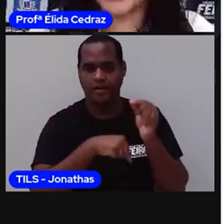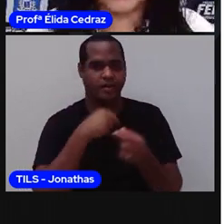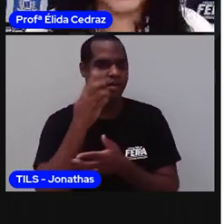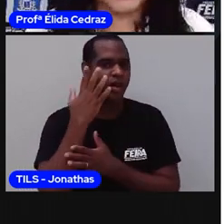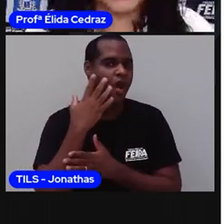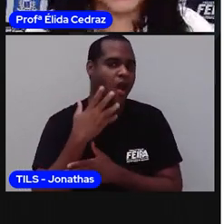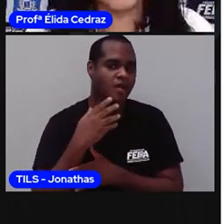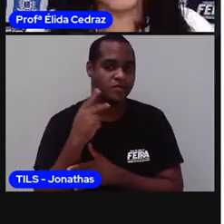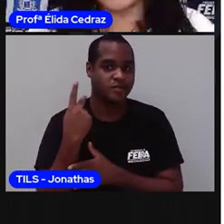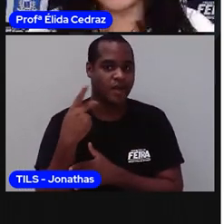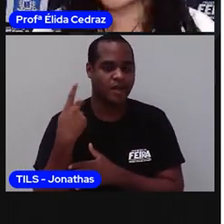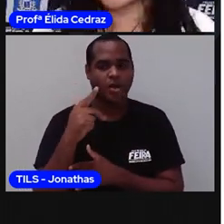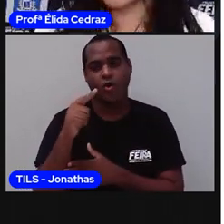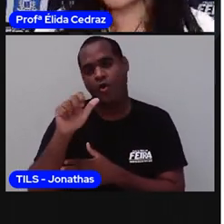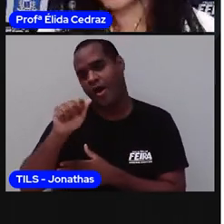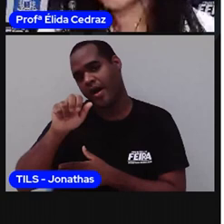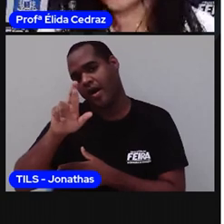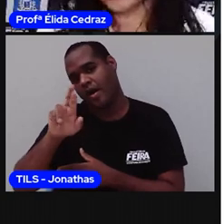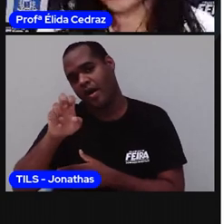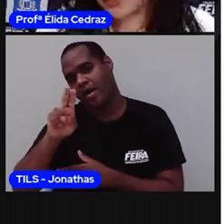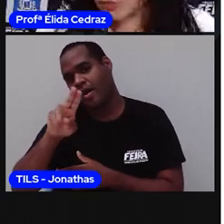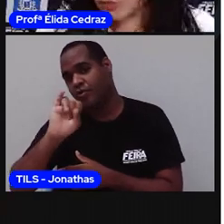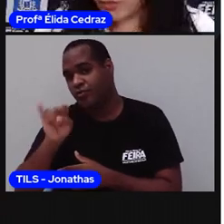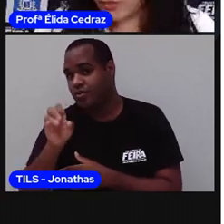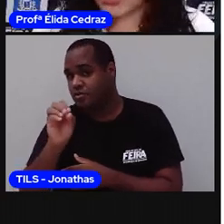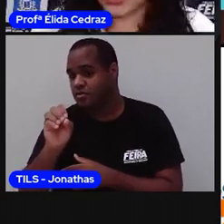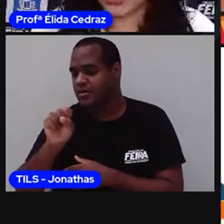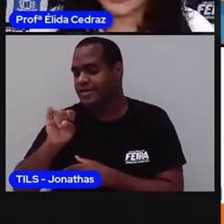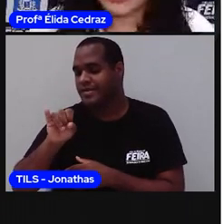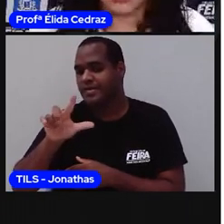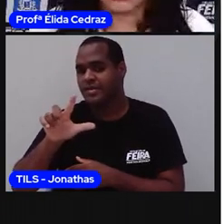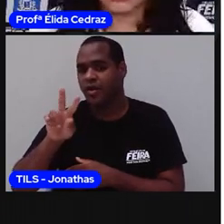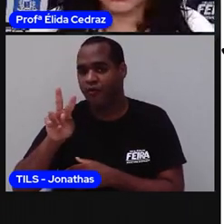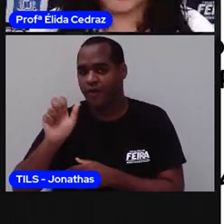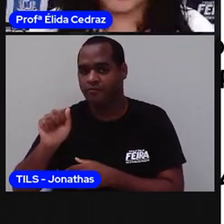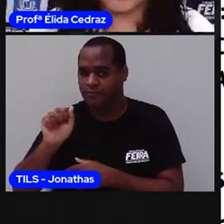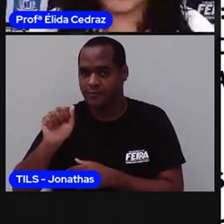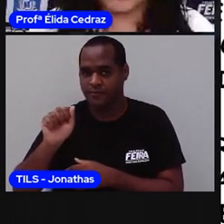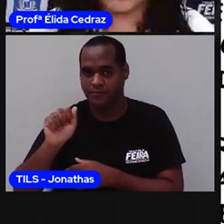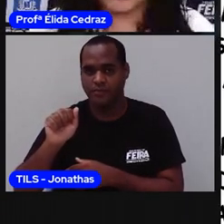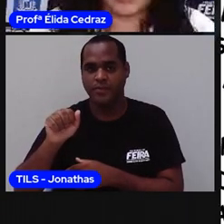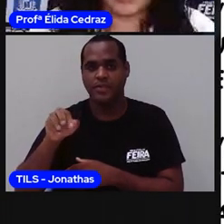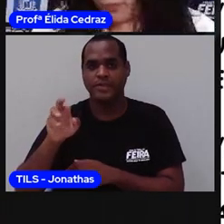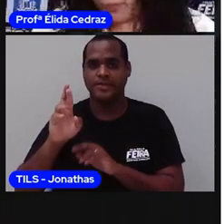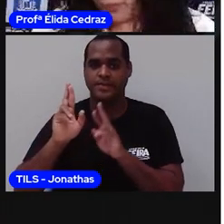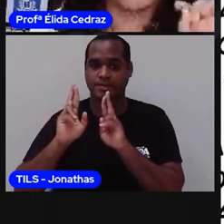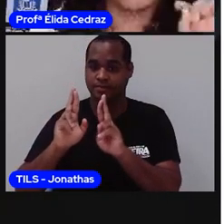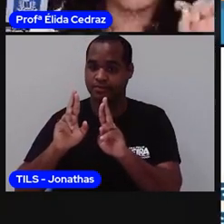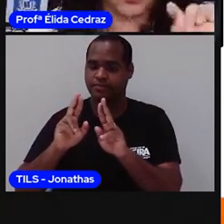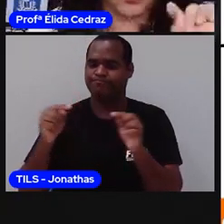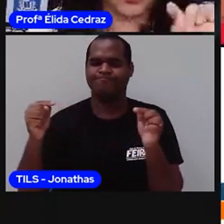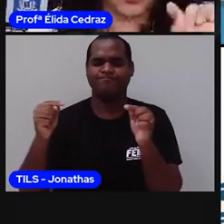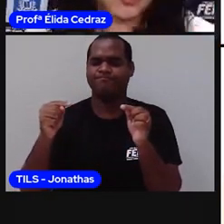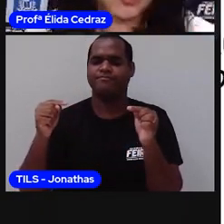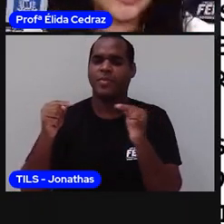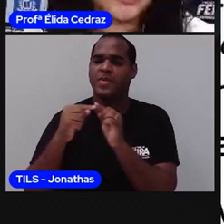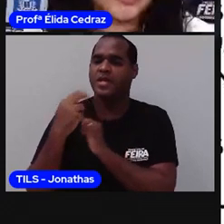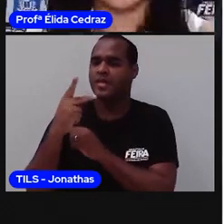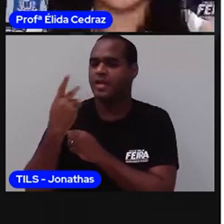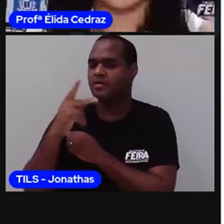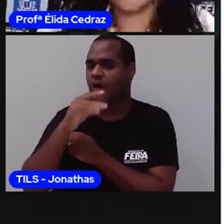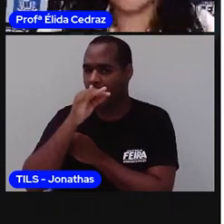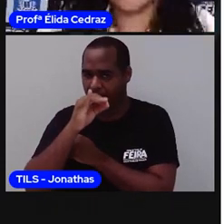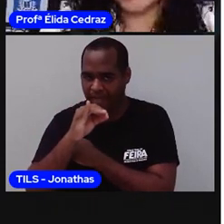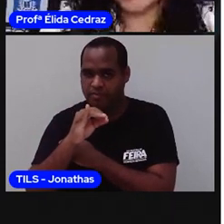De Araújo Silva é o sobrenome que ela herdou dos seus pais. Olha só. Aqui. Os pais